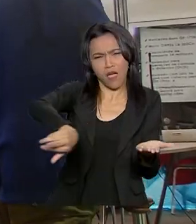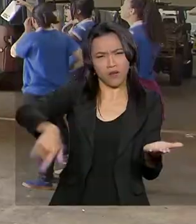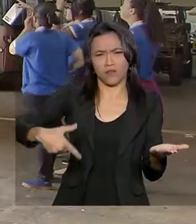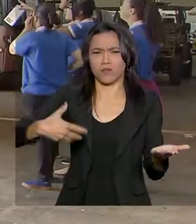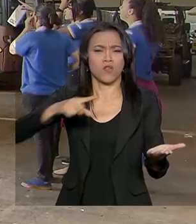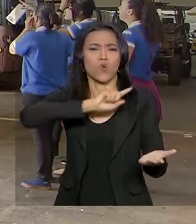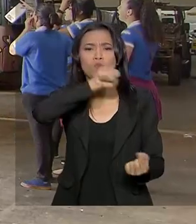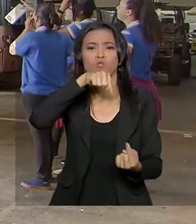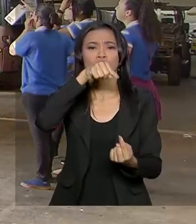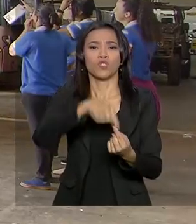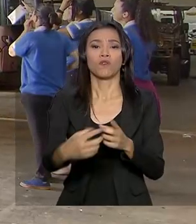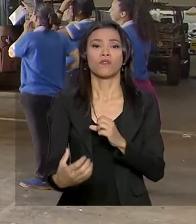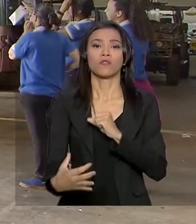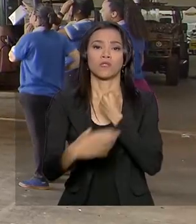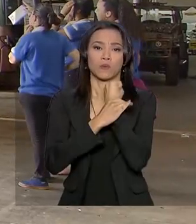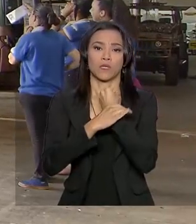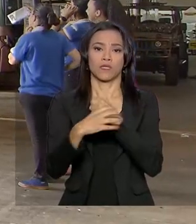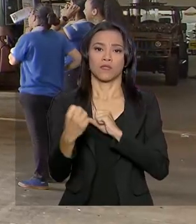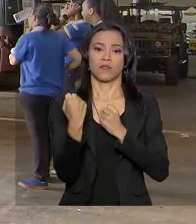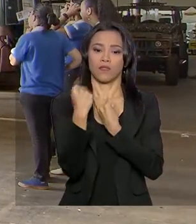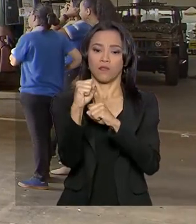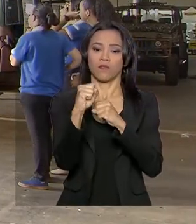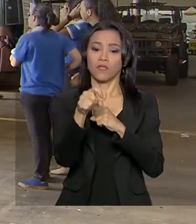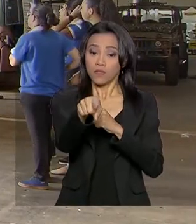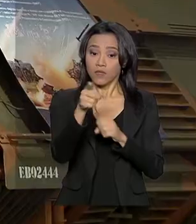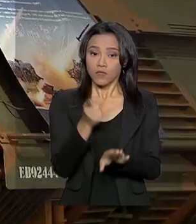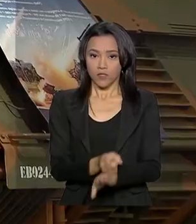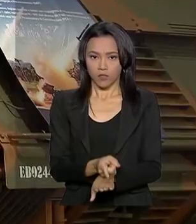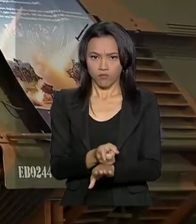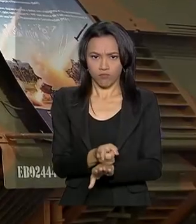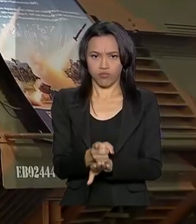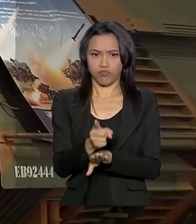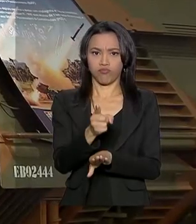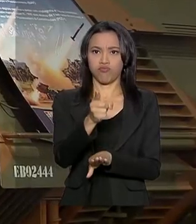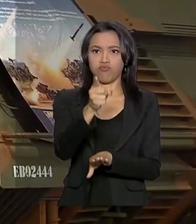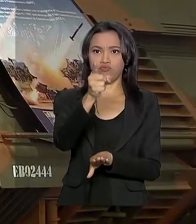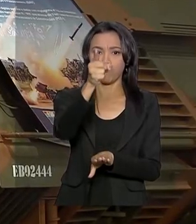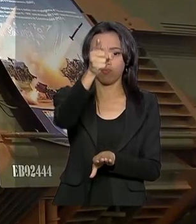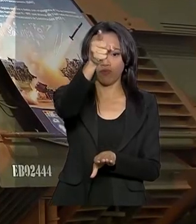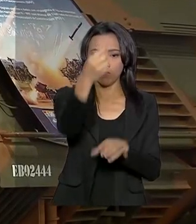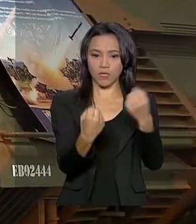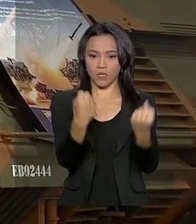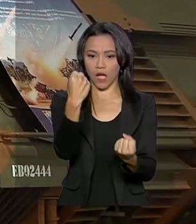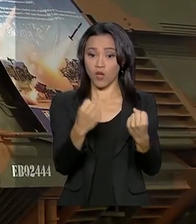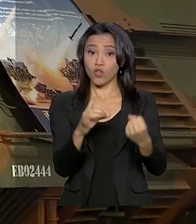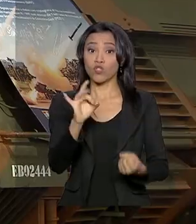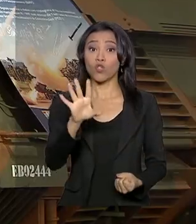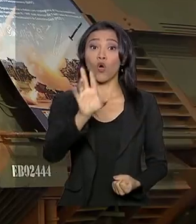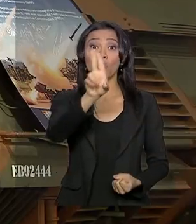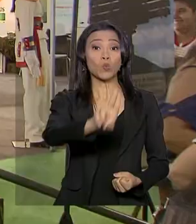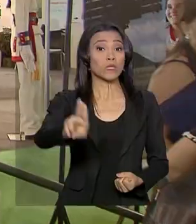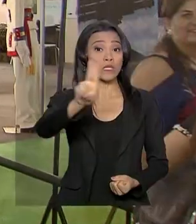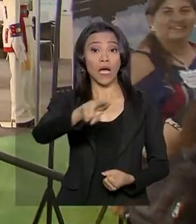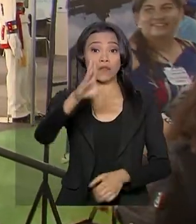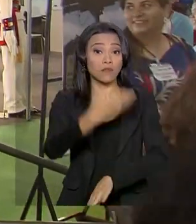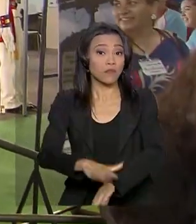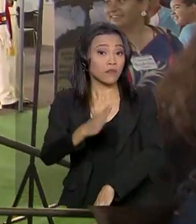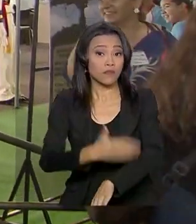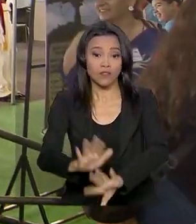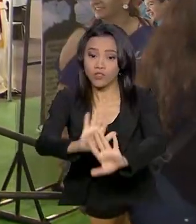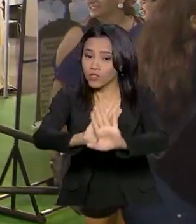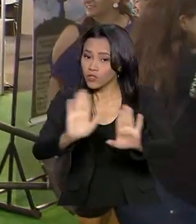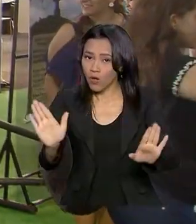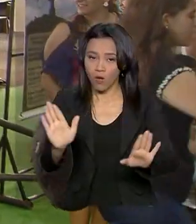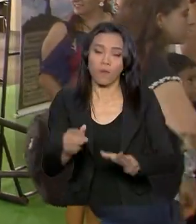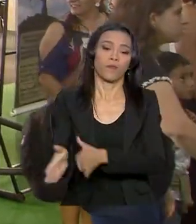defesa. Tem esse lançador de foguetes, por exemplo, que até hoje só foi usado em treinamentos. E esse